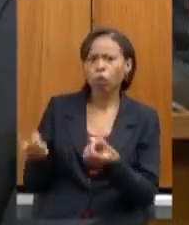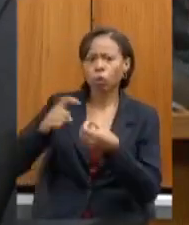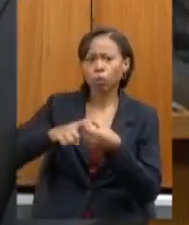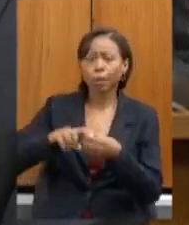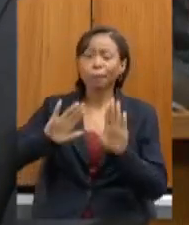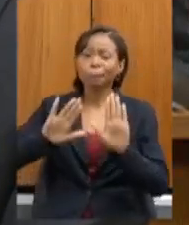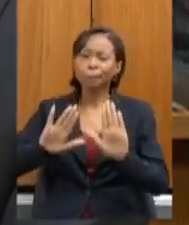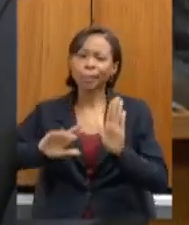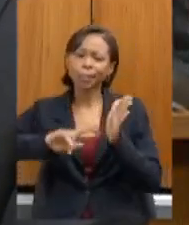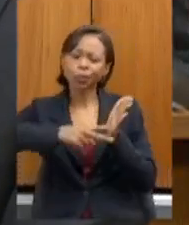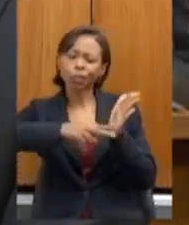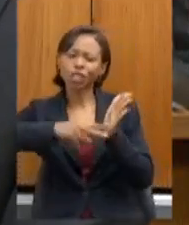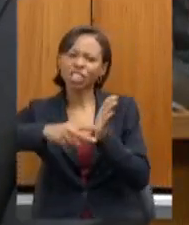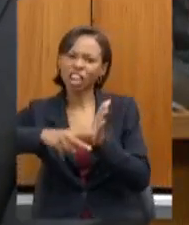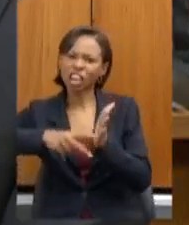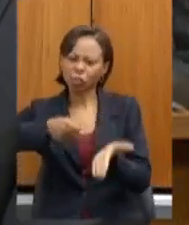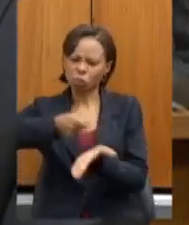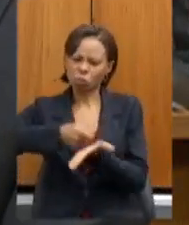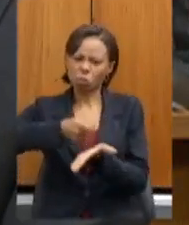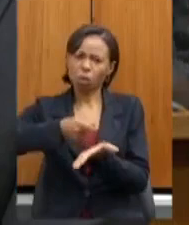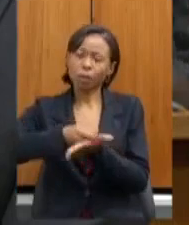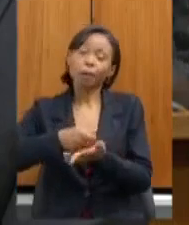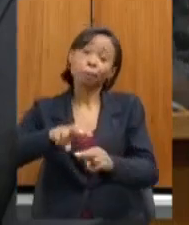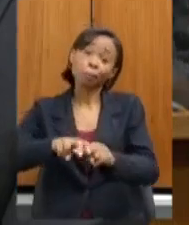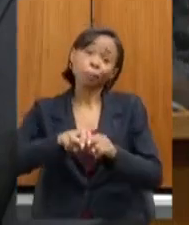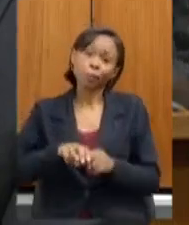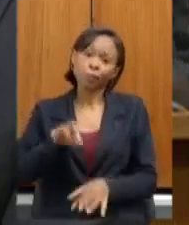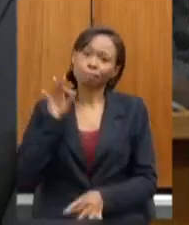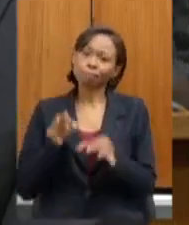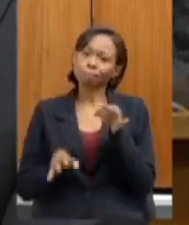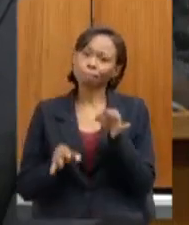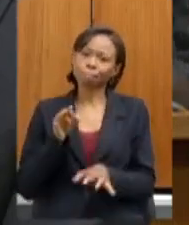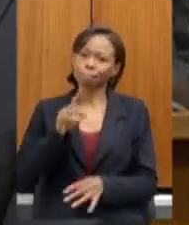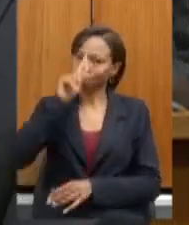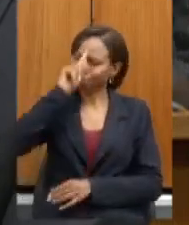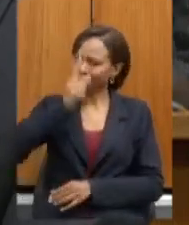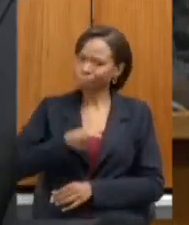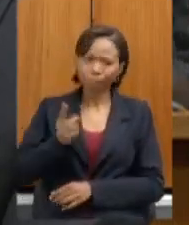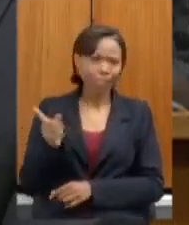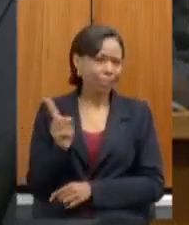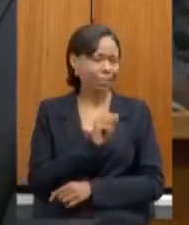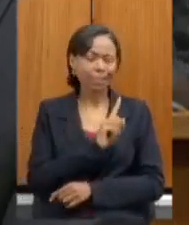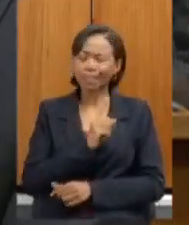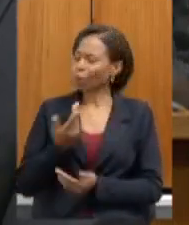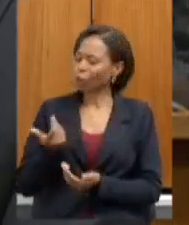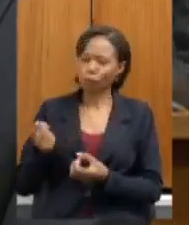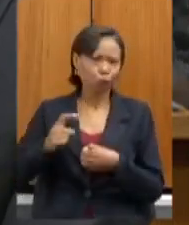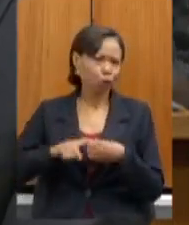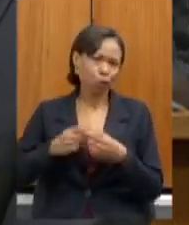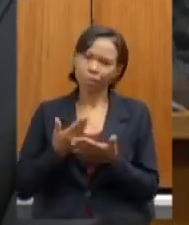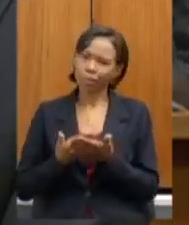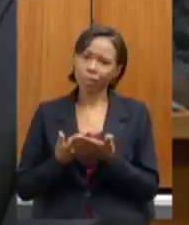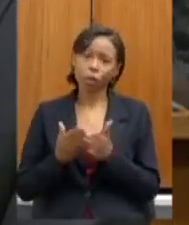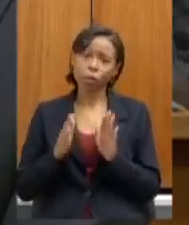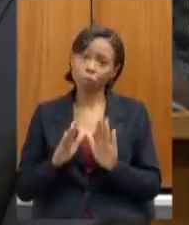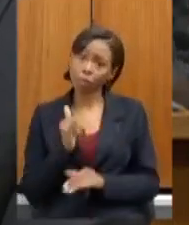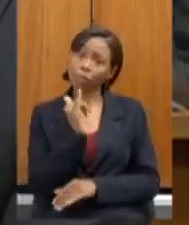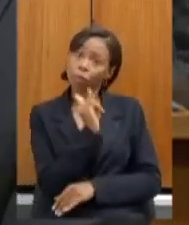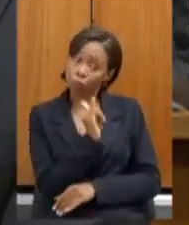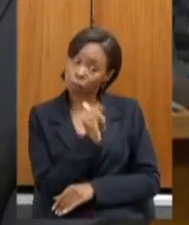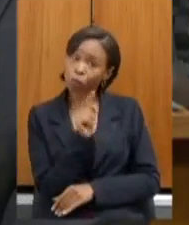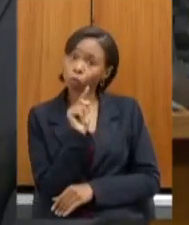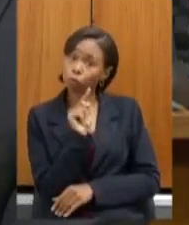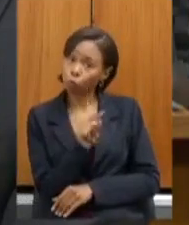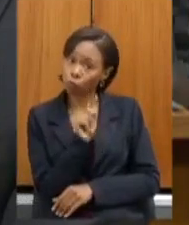pressões e por isso a justiça determinou que não se abriria as aulas mas cabe a mim a te lembrar que você é uma autoridade você não